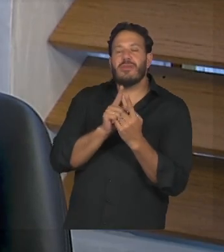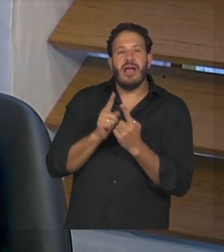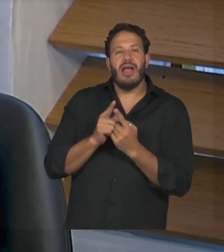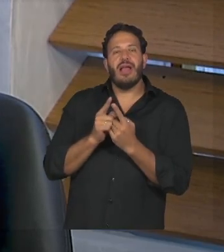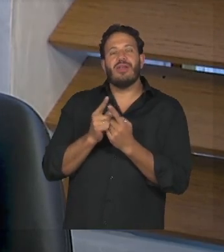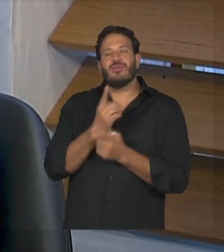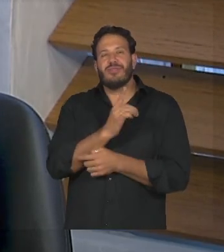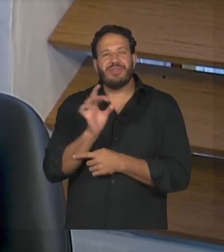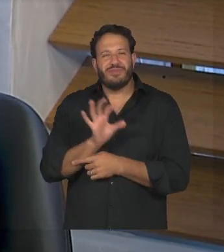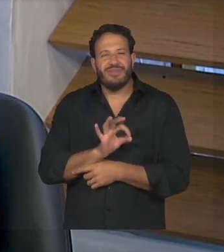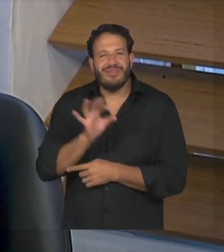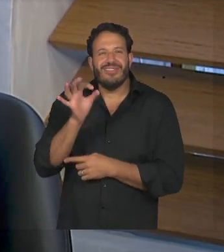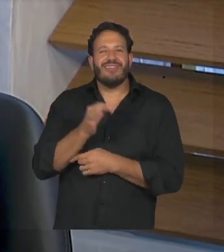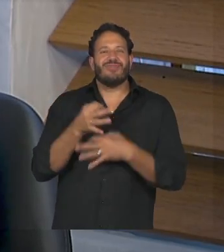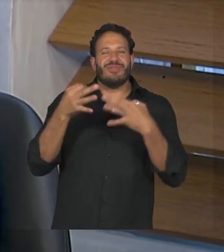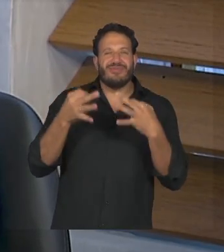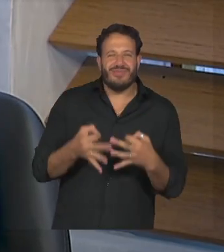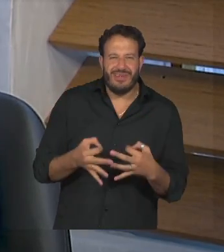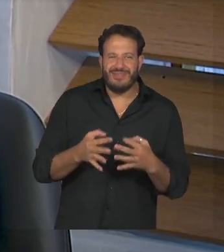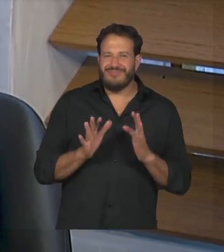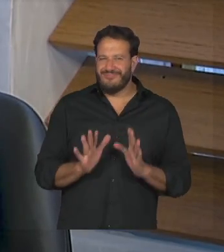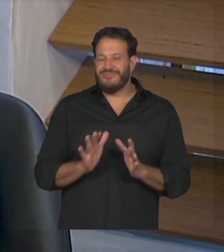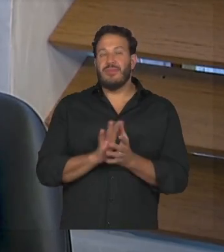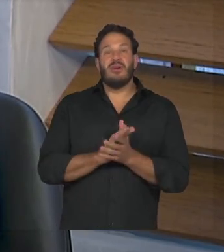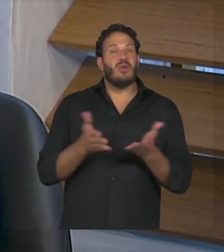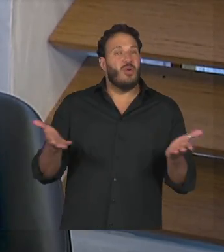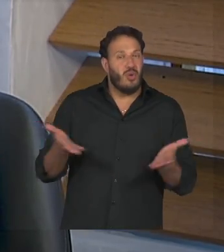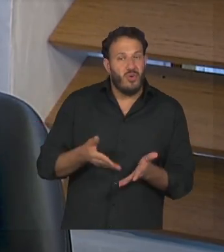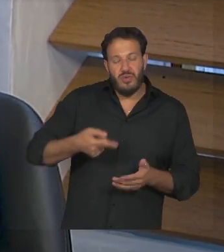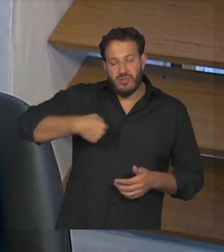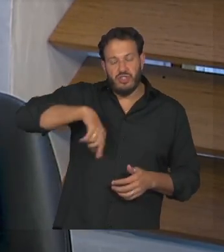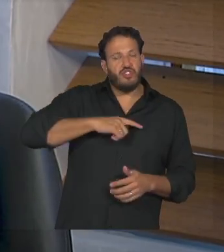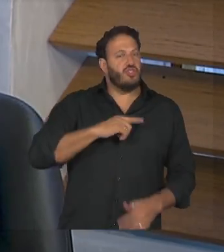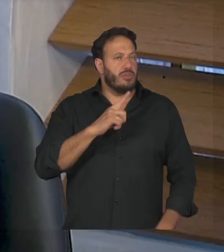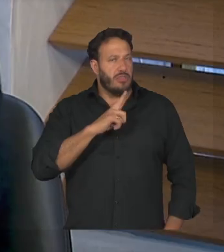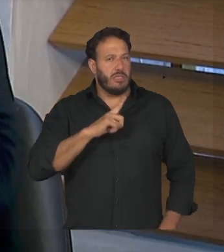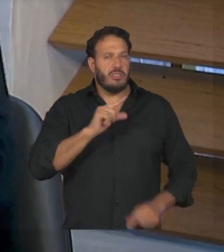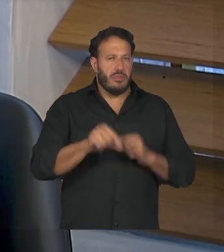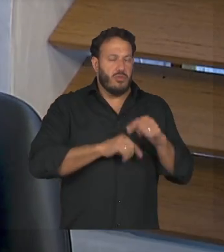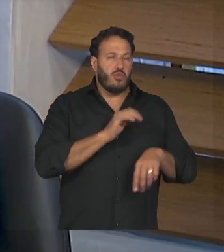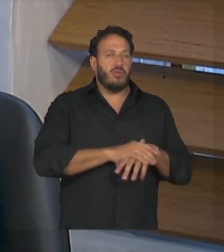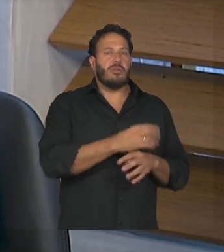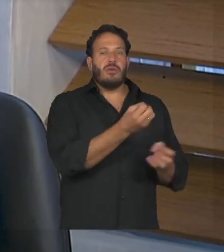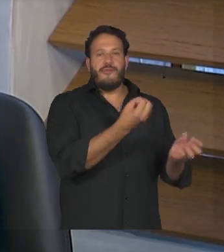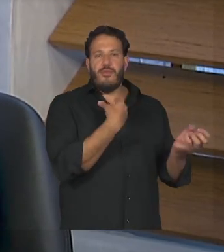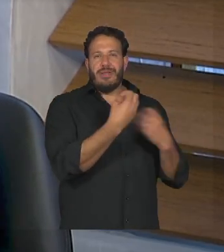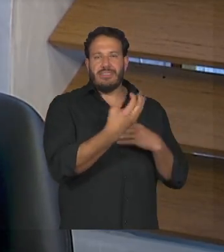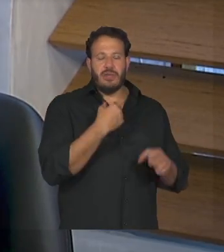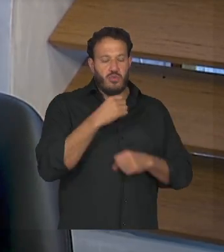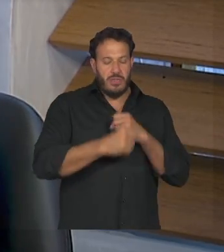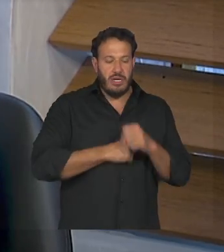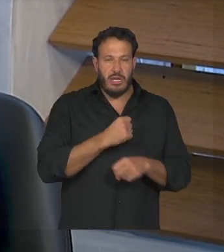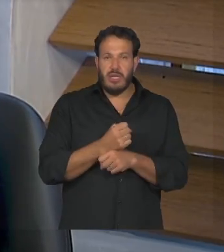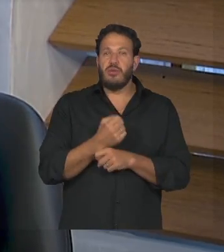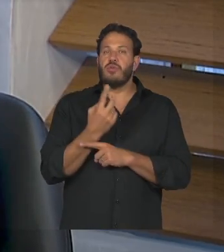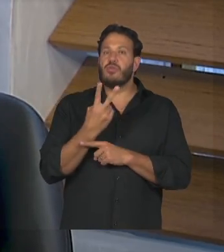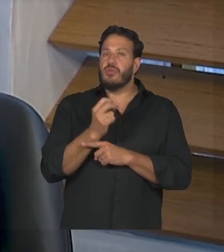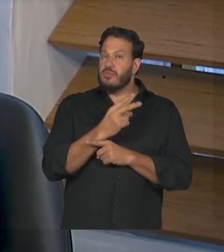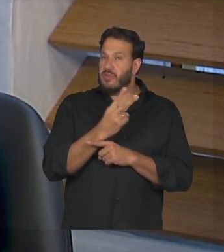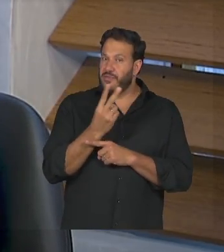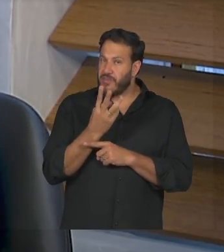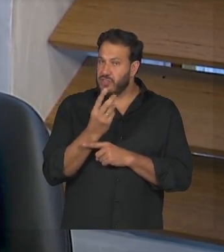hoje nós temos com base nos dados de 2023 140